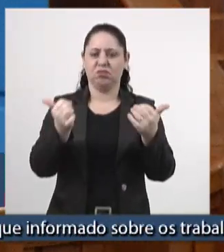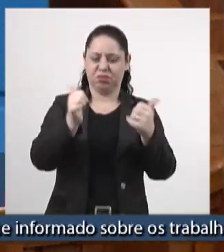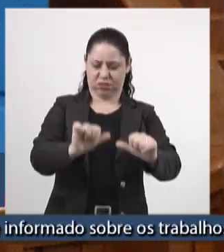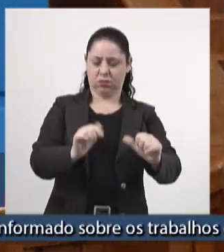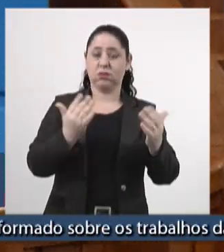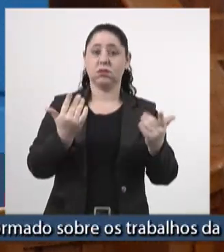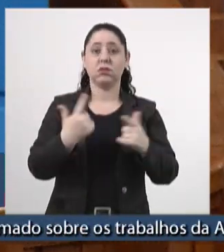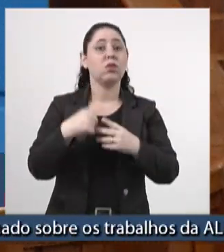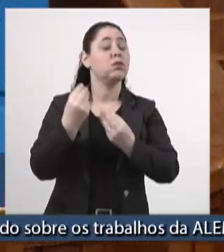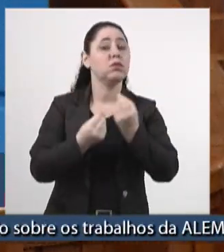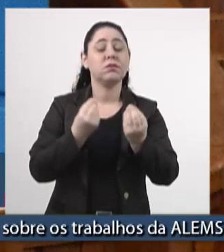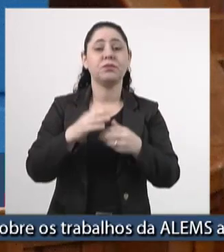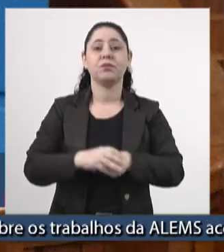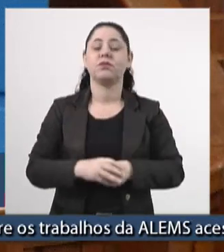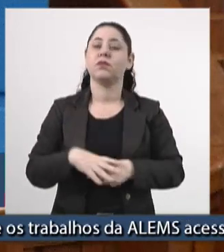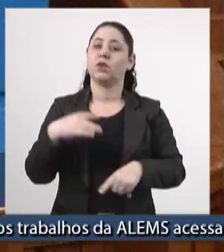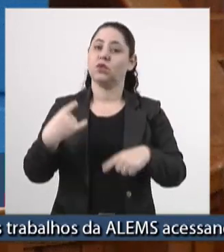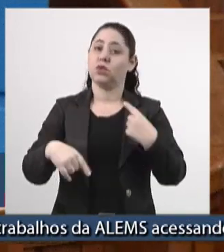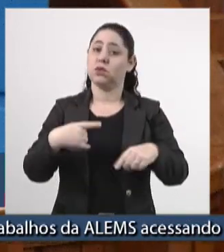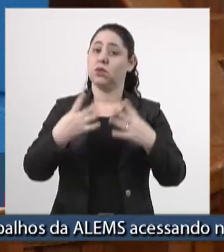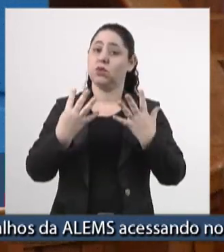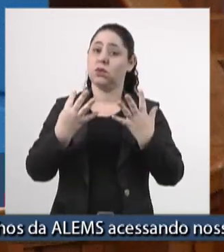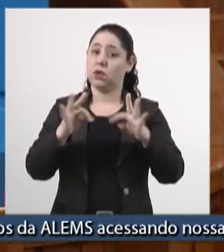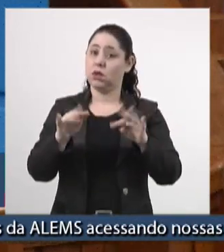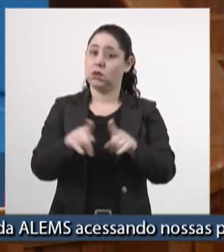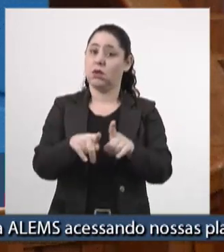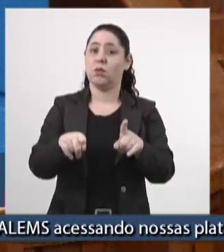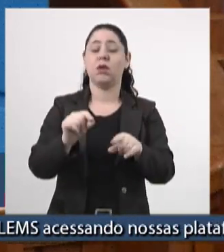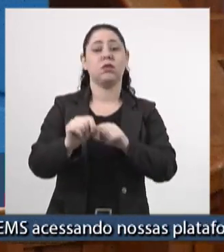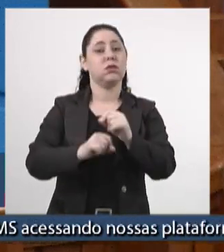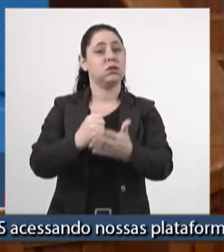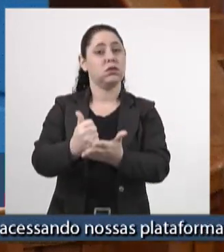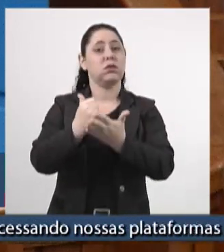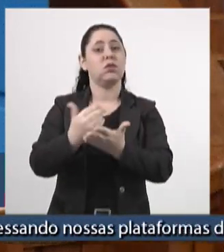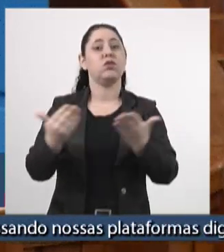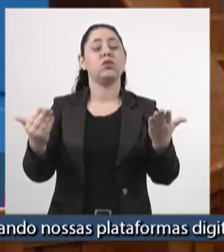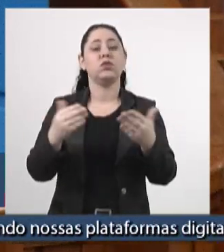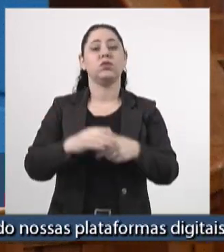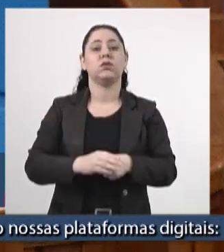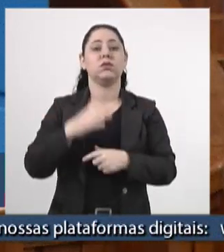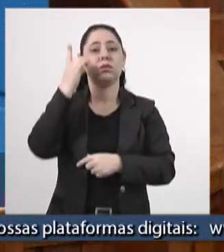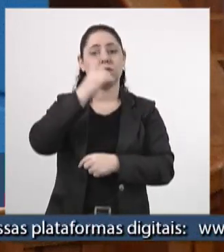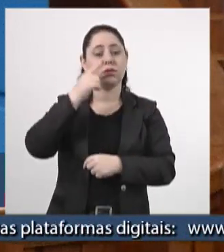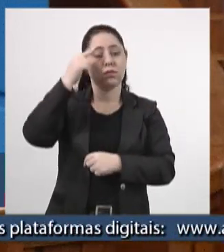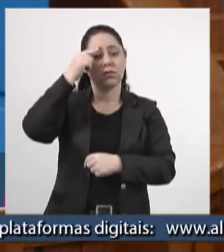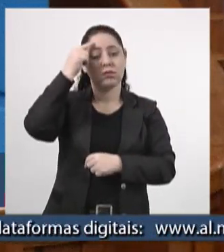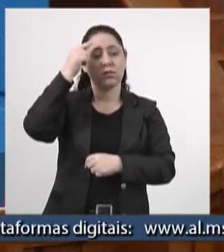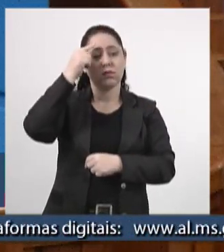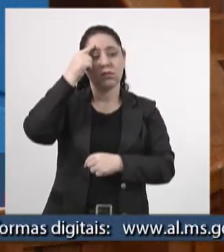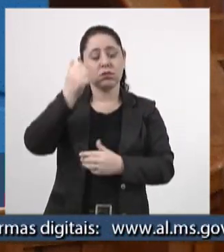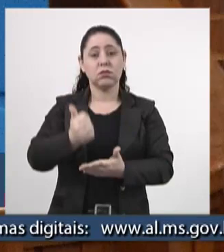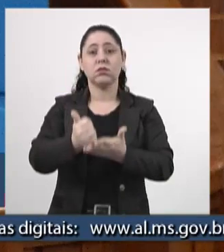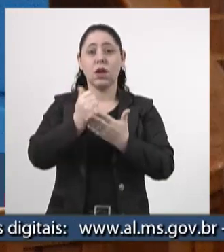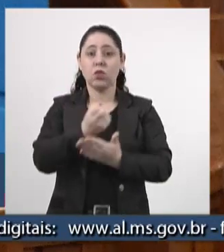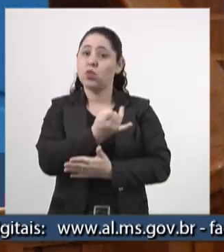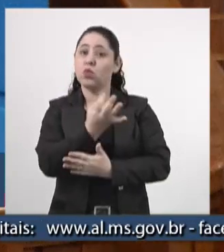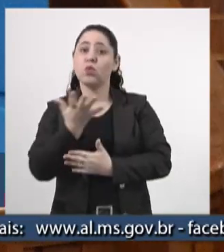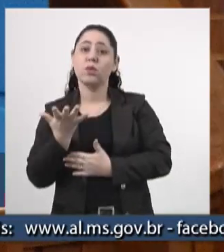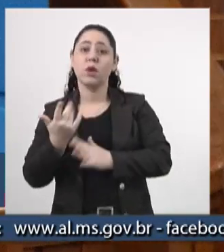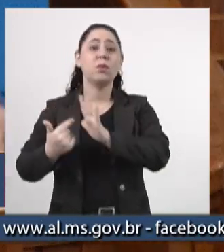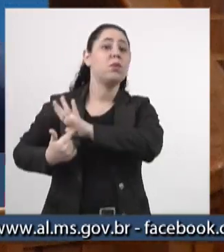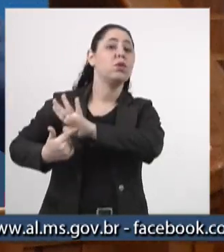E nós fizemos um debate técnico. E é por isso que eu venho aqui hoje, deputado Zé Teixeira, para trazer os números.